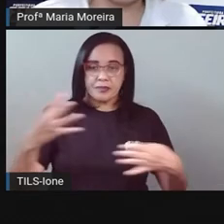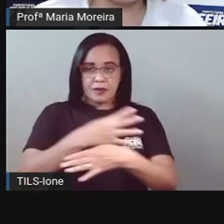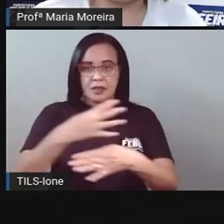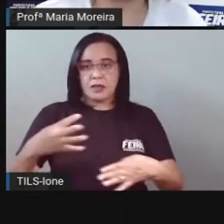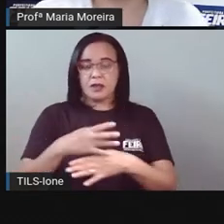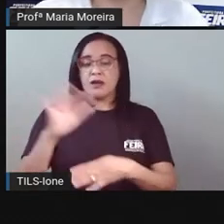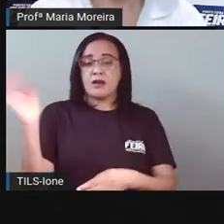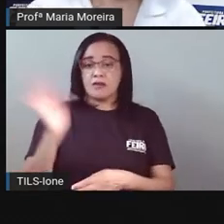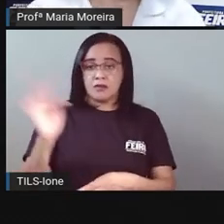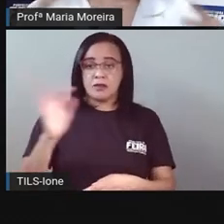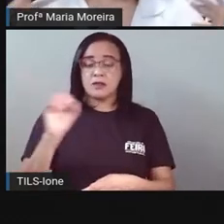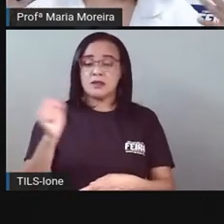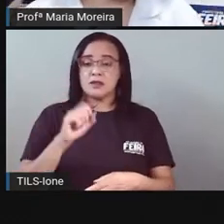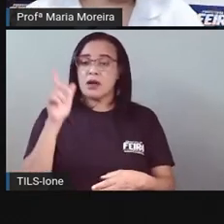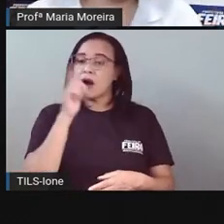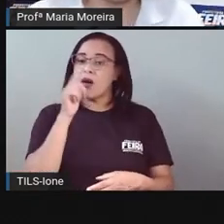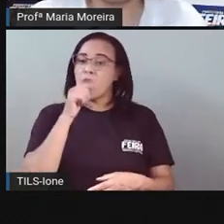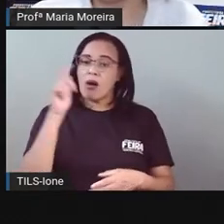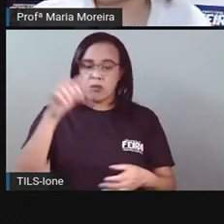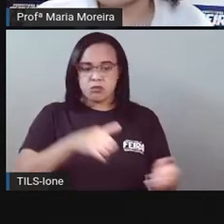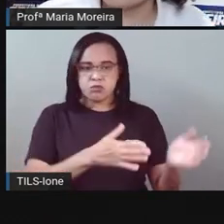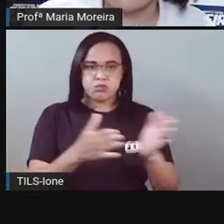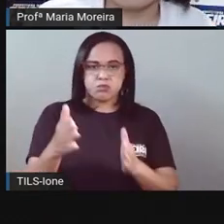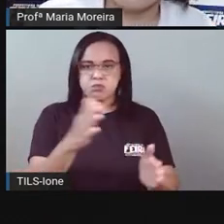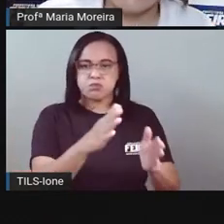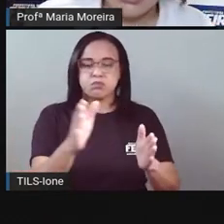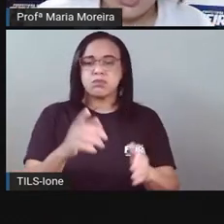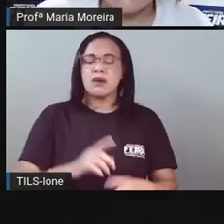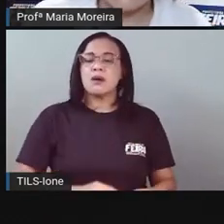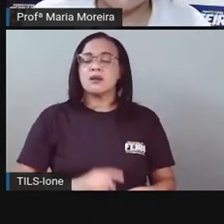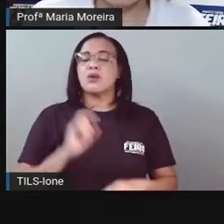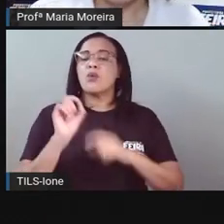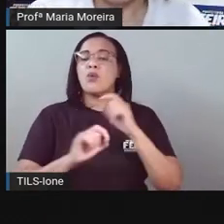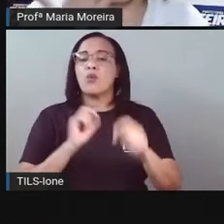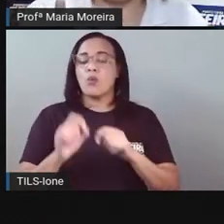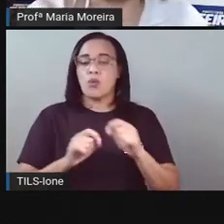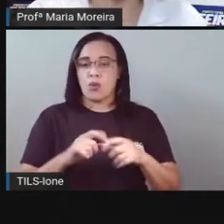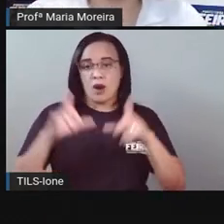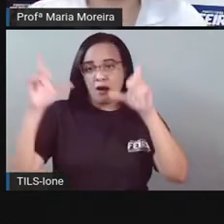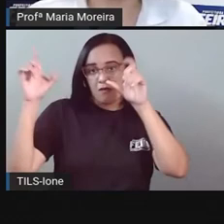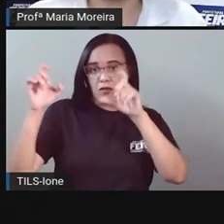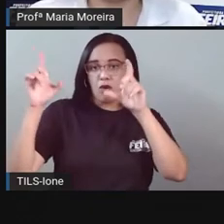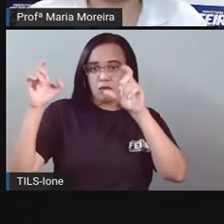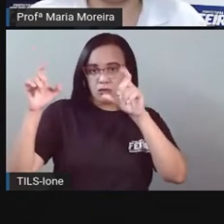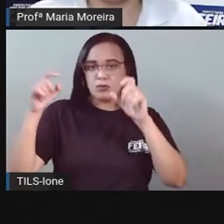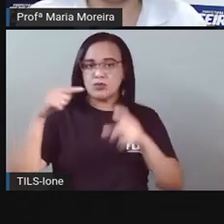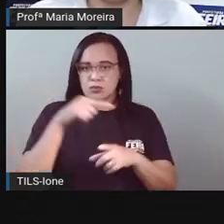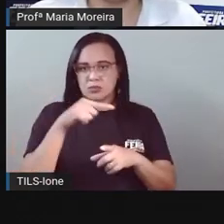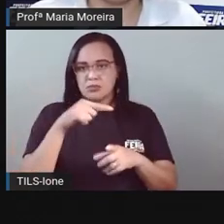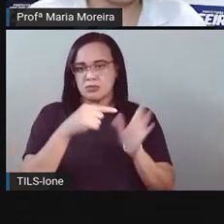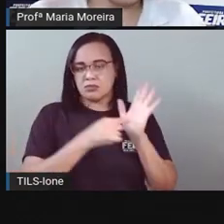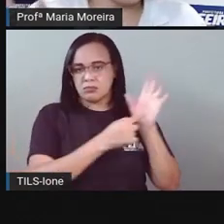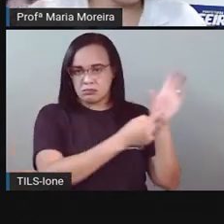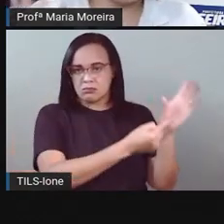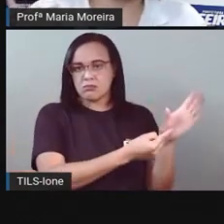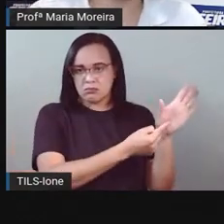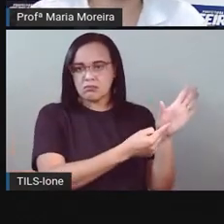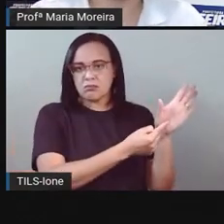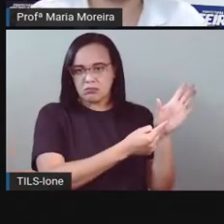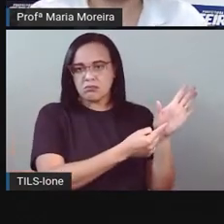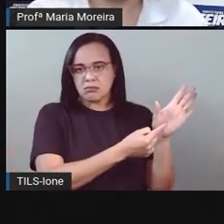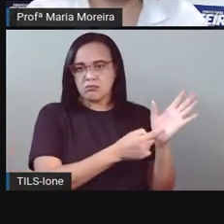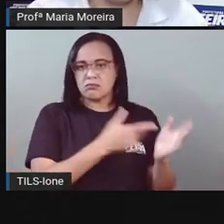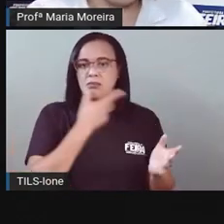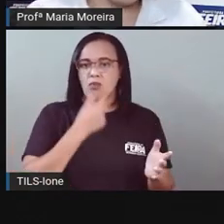Meu Deus Que imagem linda Outras pessoas Ficaram assustadas Né? É um fenômeno Na natureza Aí também Os astrônomos Vão saber